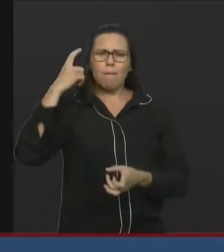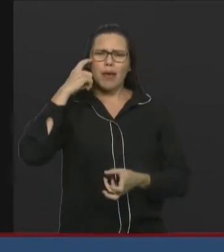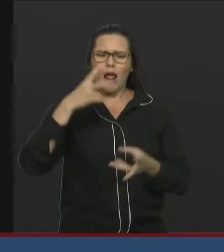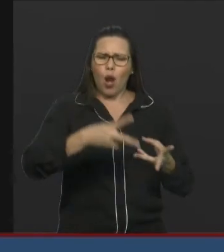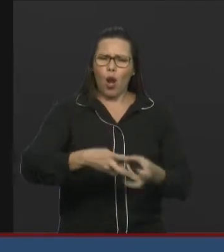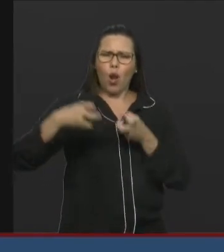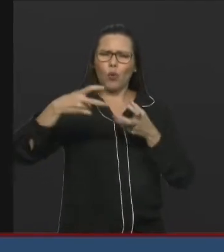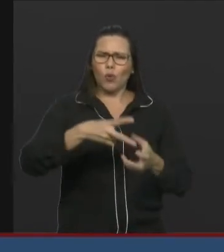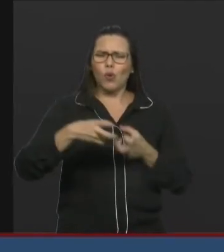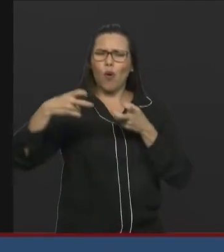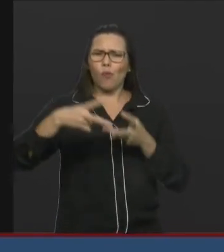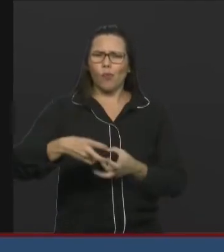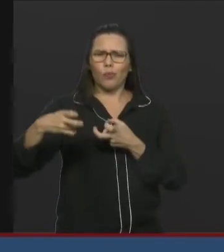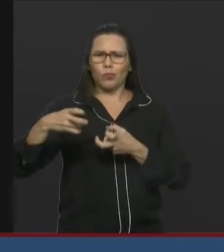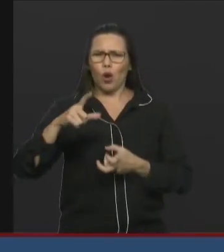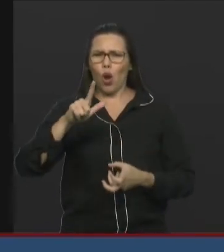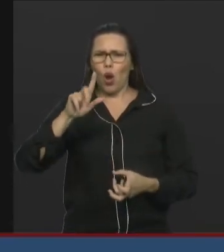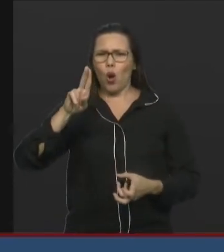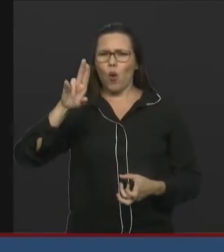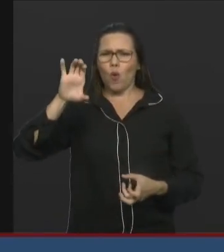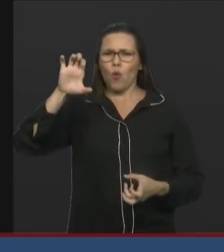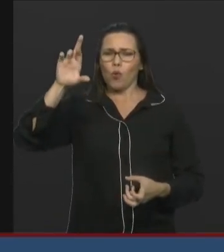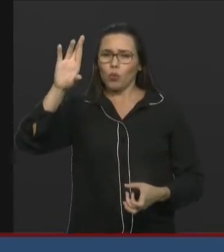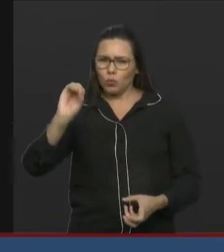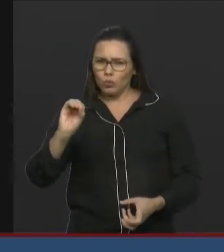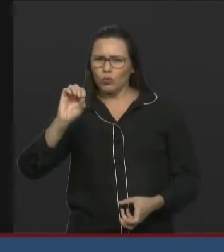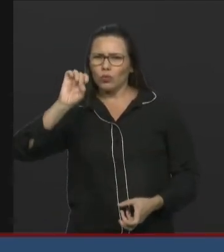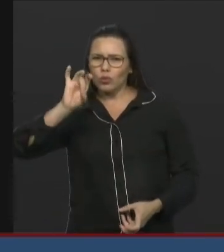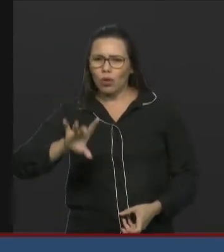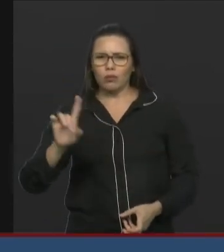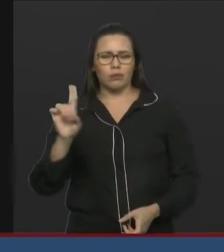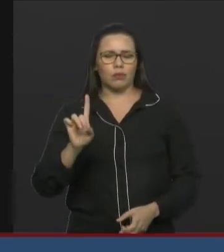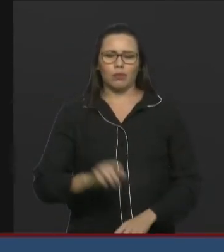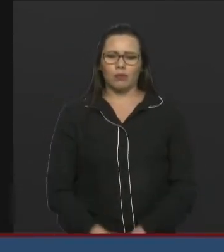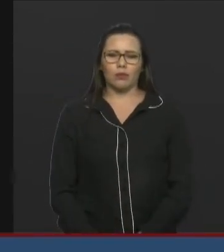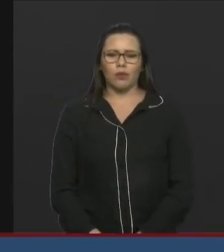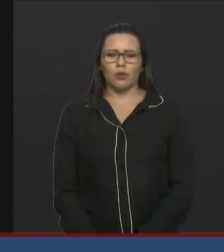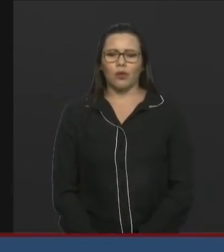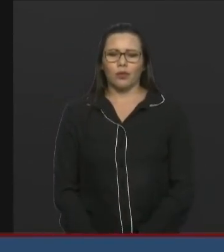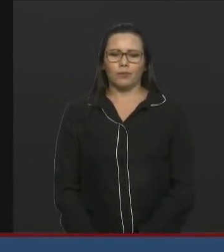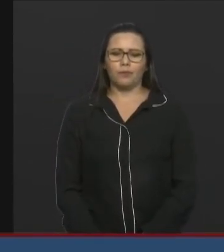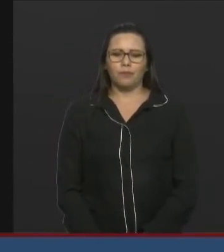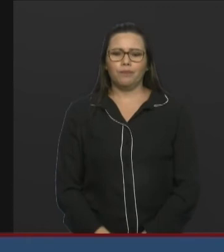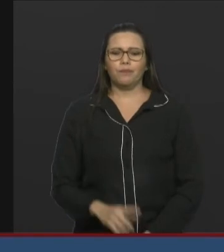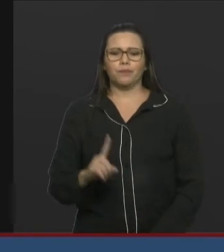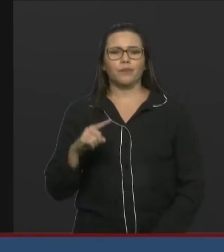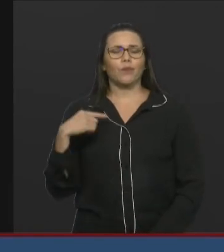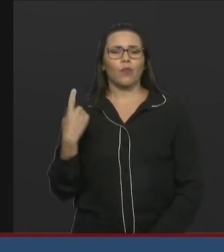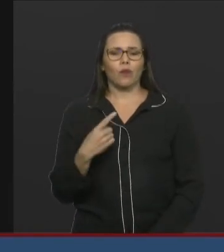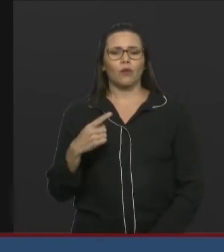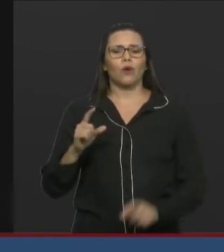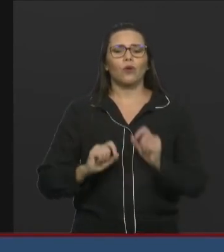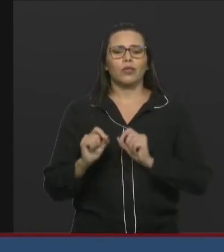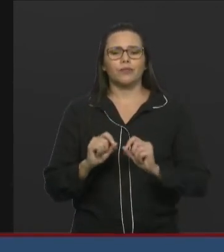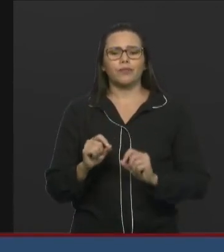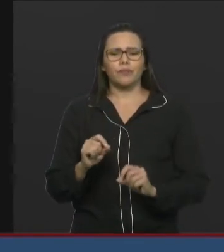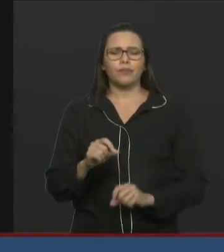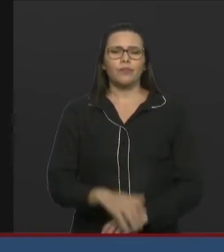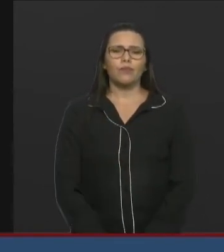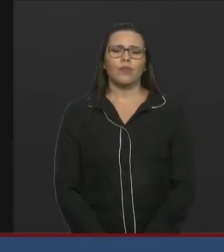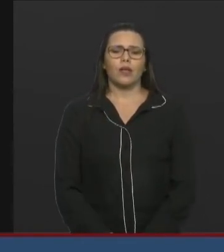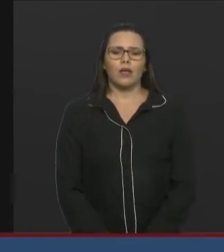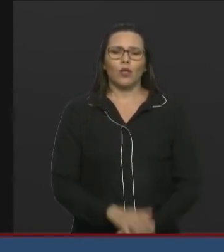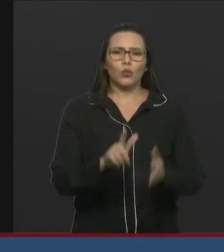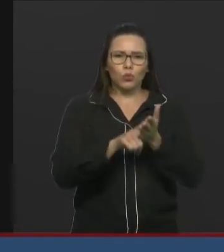ficaram de adiar por 60 dias os pagamentos das parcelas de crédito. Você tenta ligar para eles, saiu matéria hoje na Folha de São Paulo.